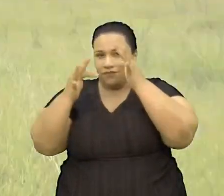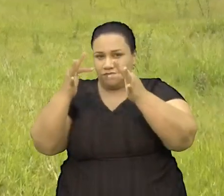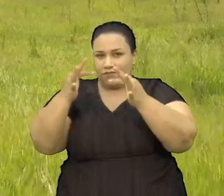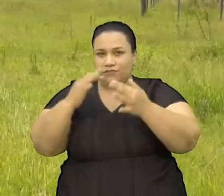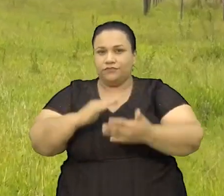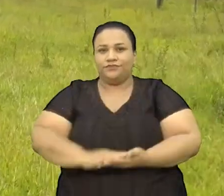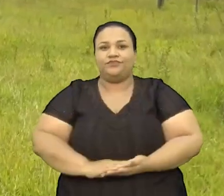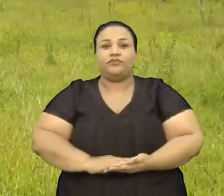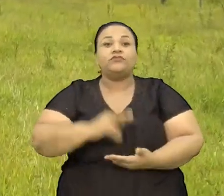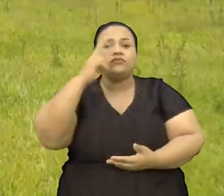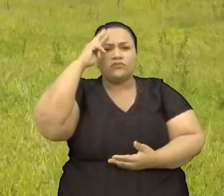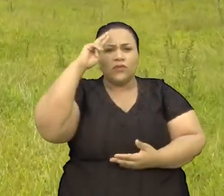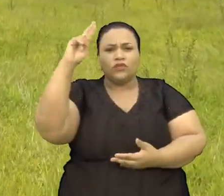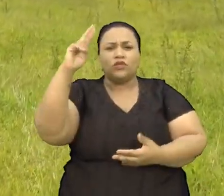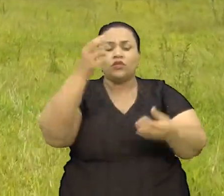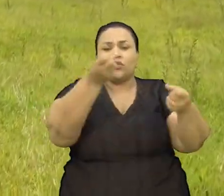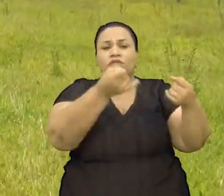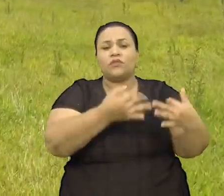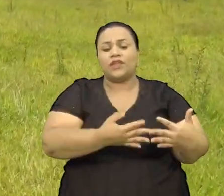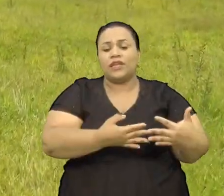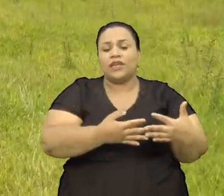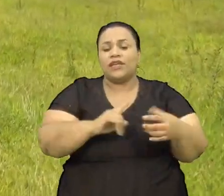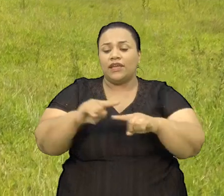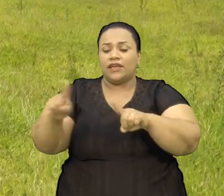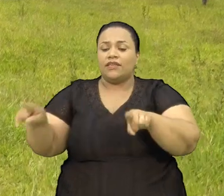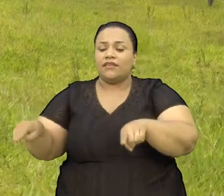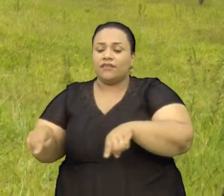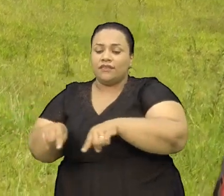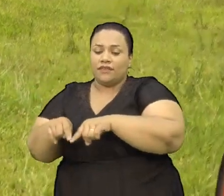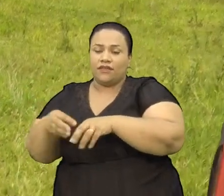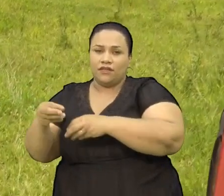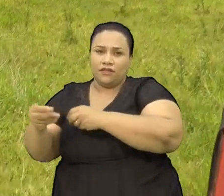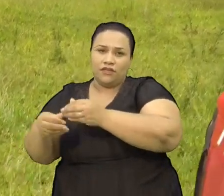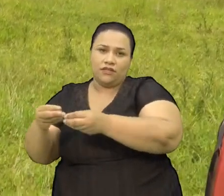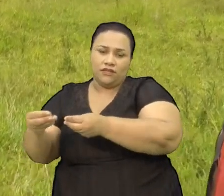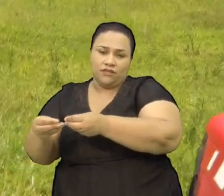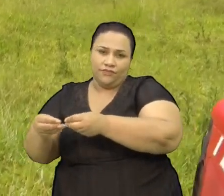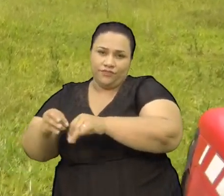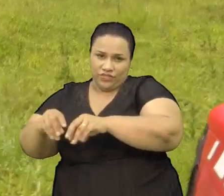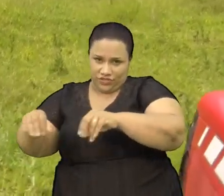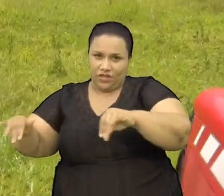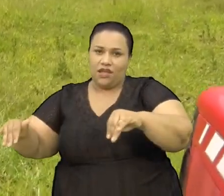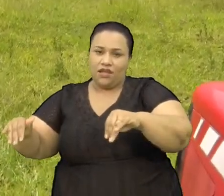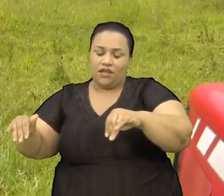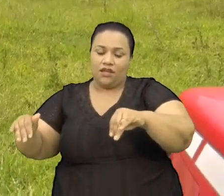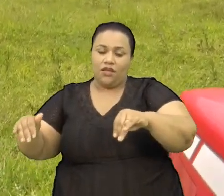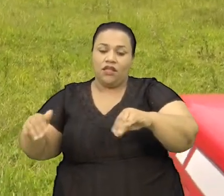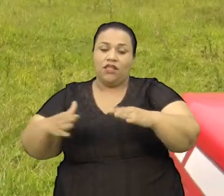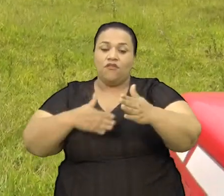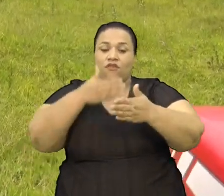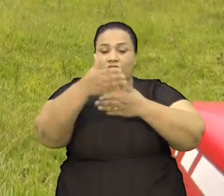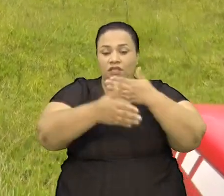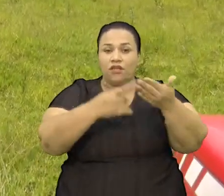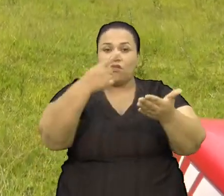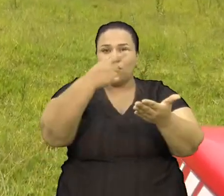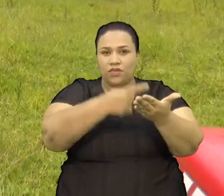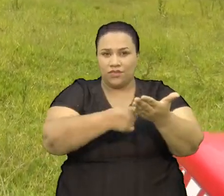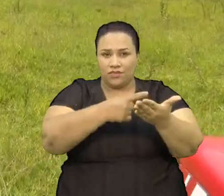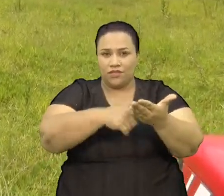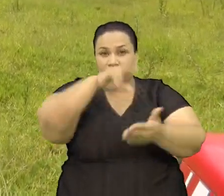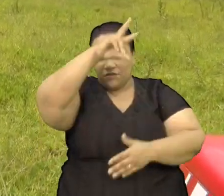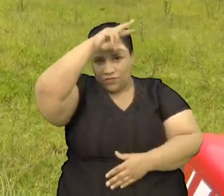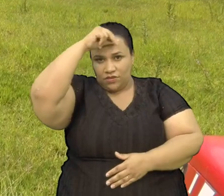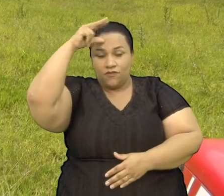O diretor nos conta Que esta área Foi acordada Entre a prefeitura Municipal de Campo Grande E o proprietário